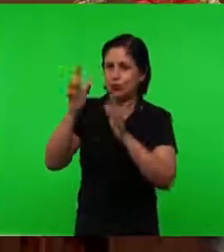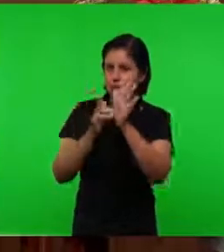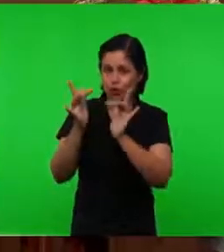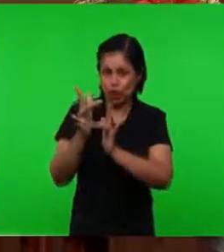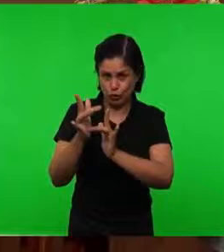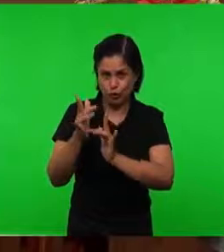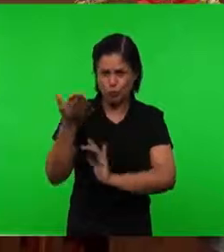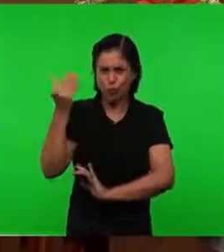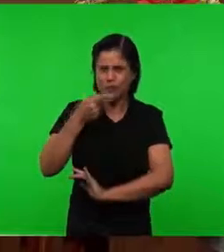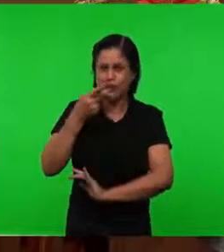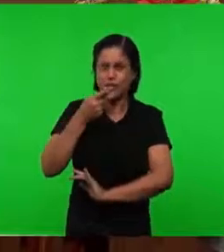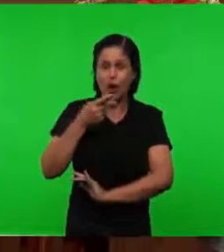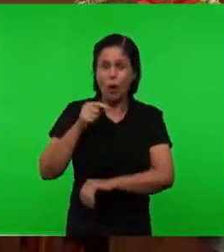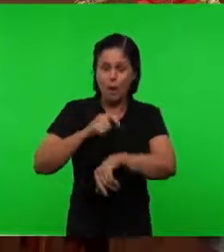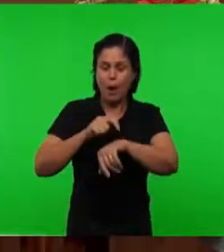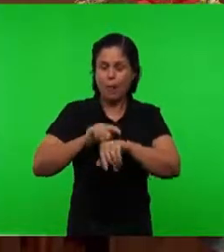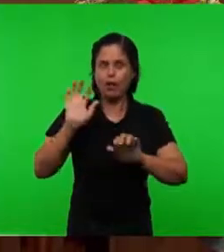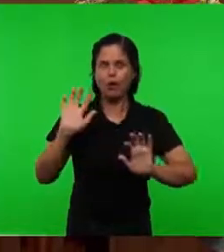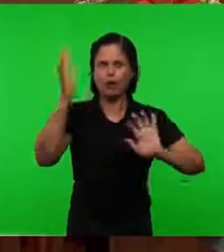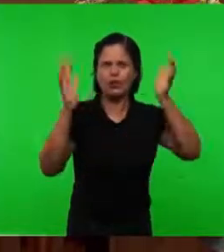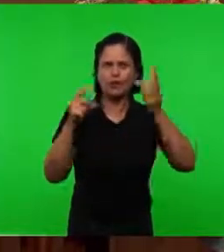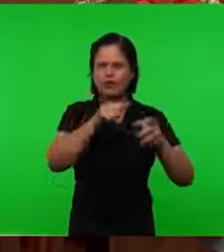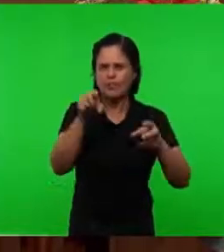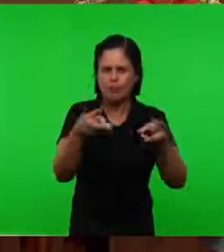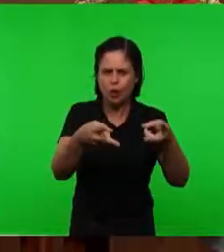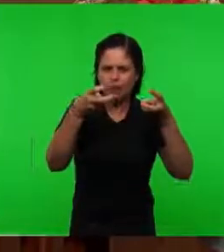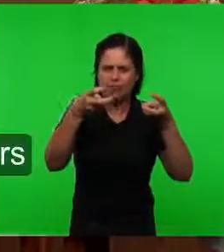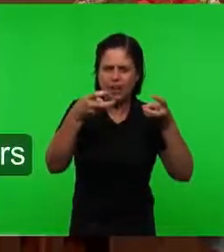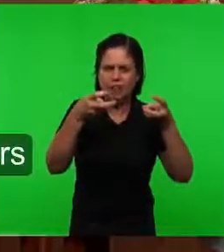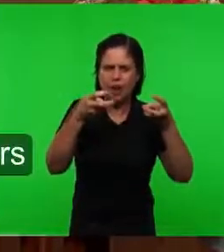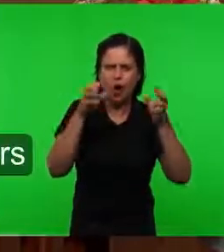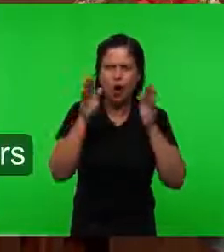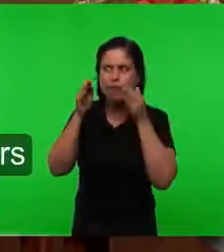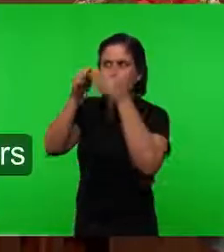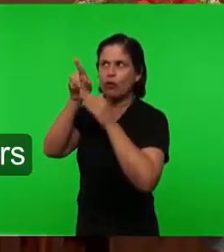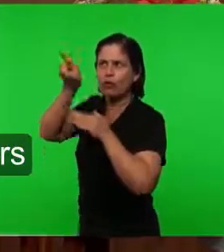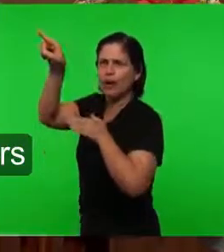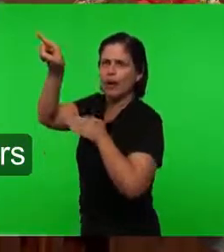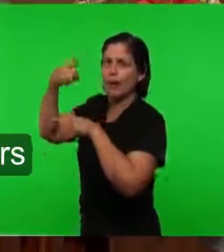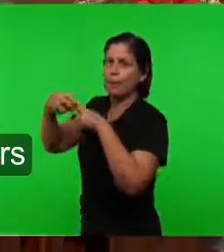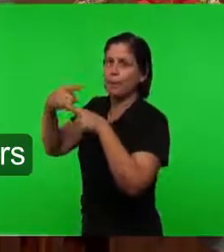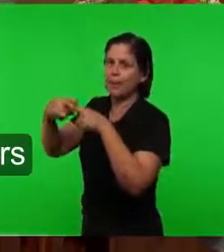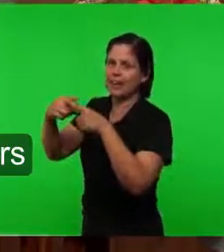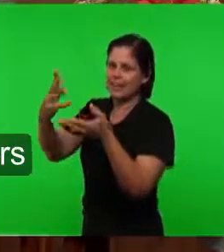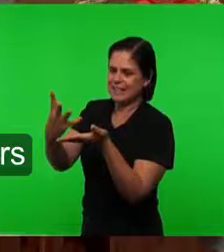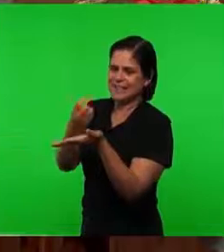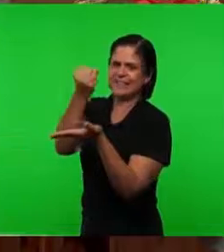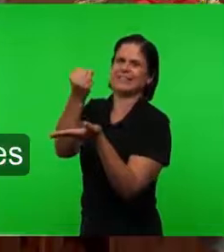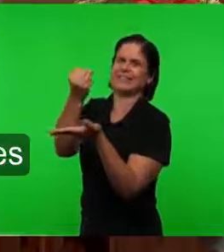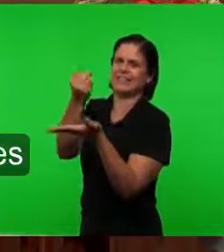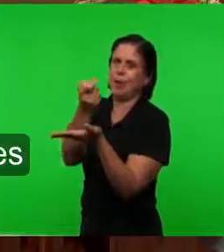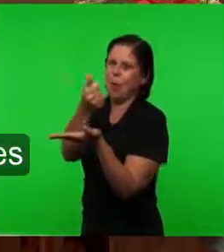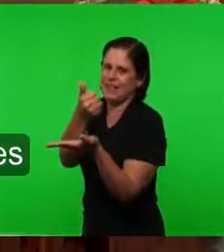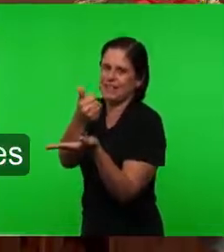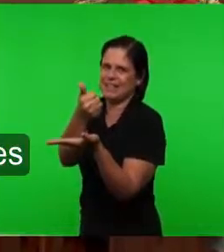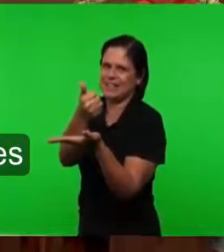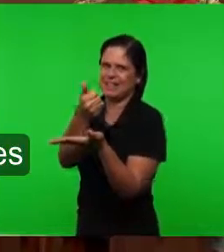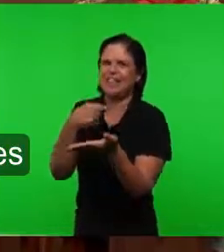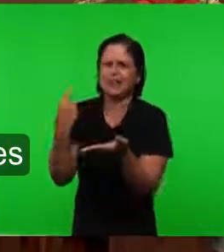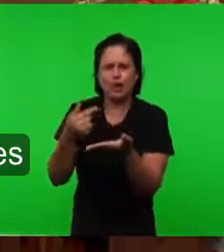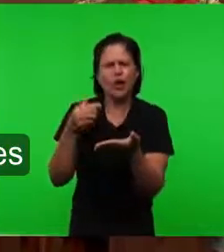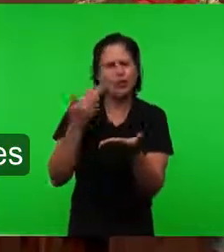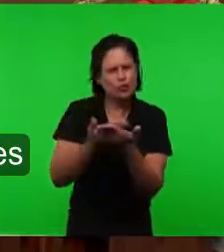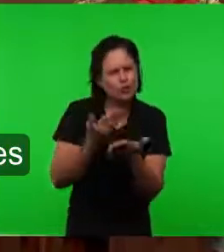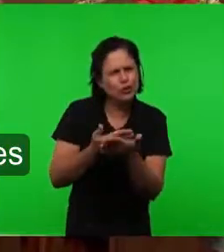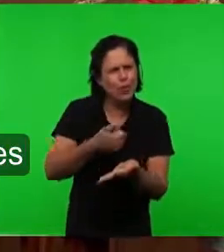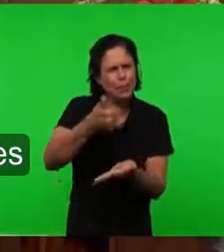Olhai Para cima Porque a vossa Redenção Está próxima É nesse contexto Que nós entramos Nas cartas Onde vimos A primeira